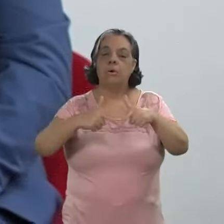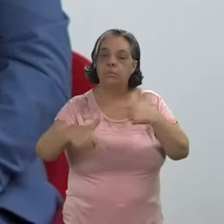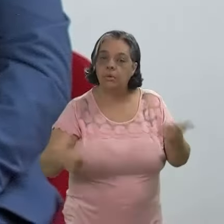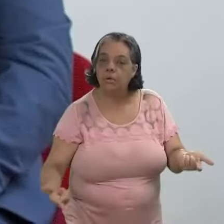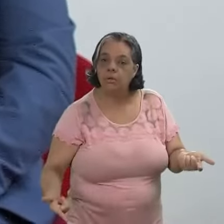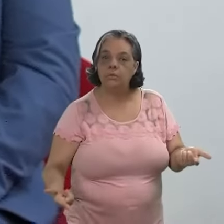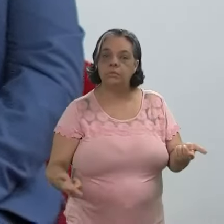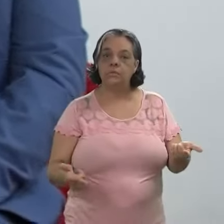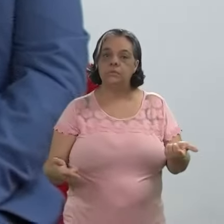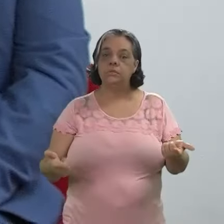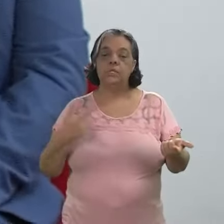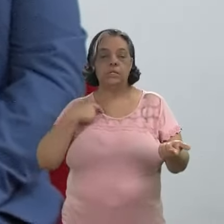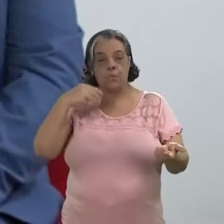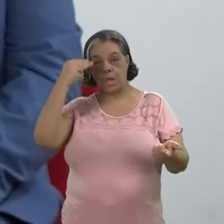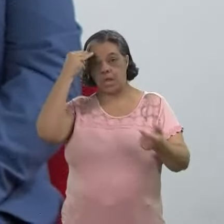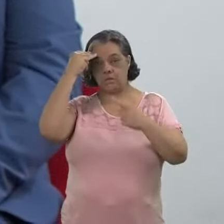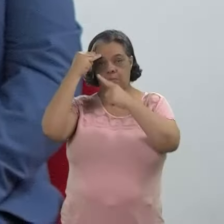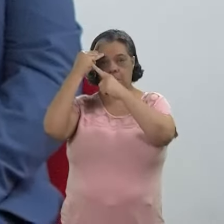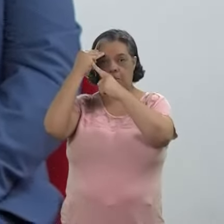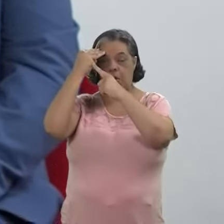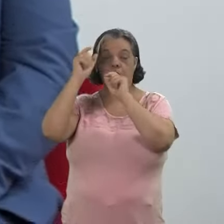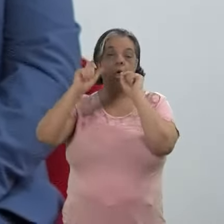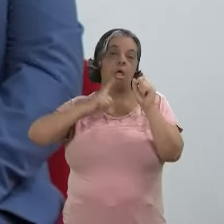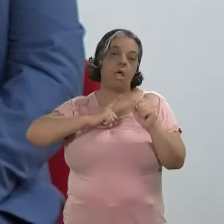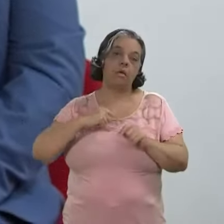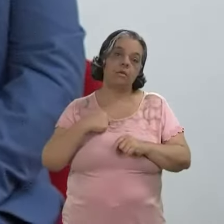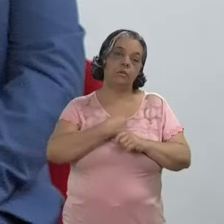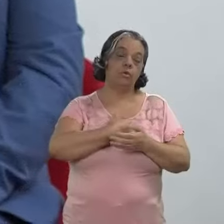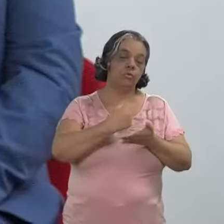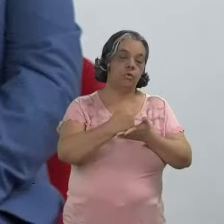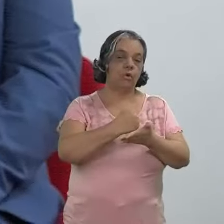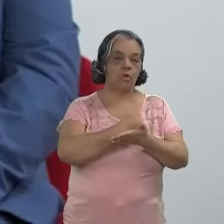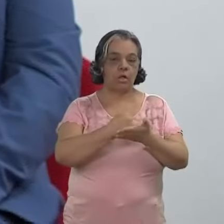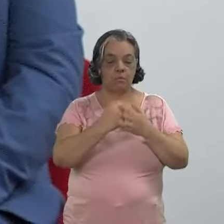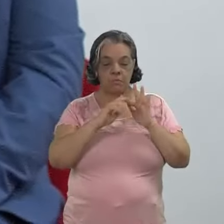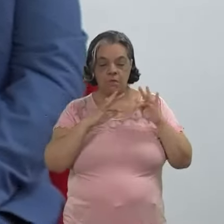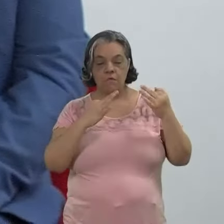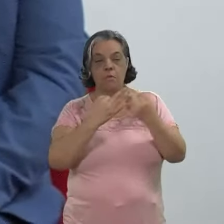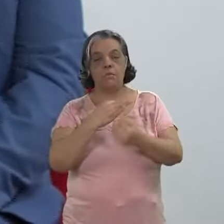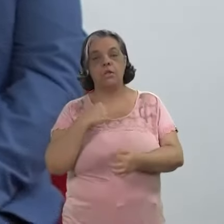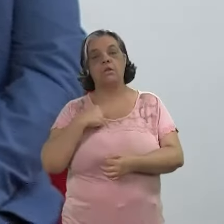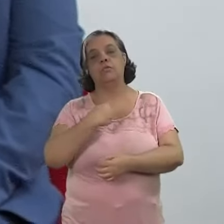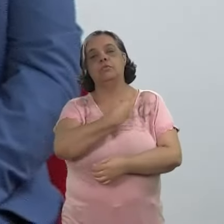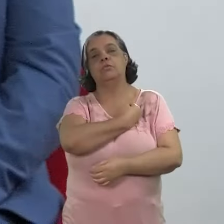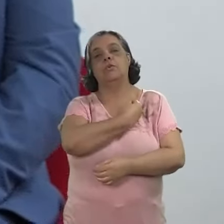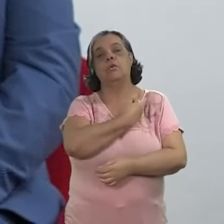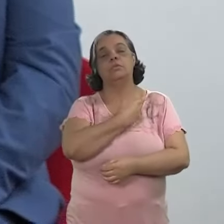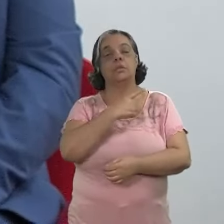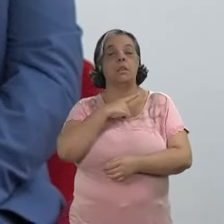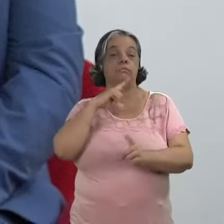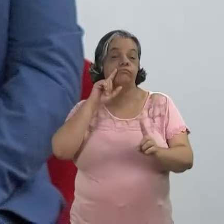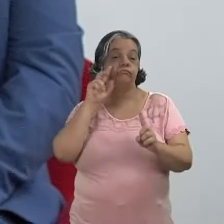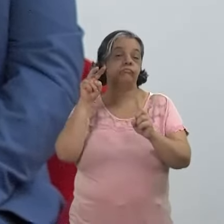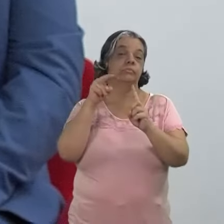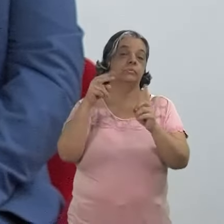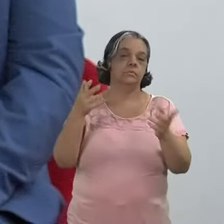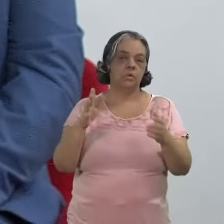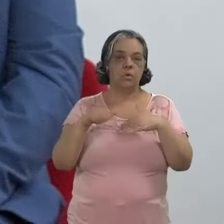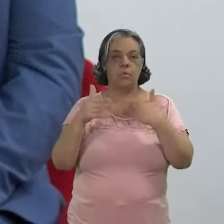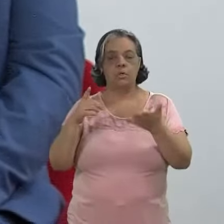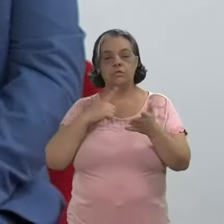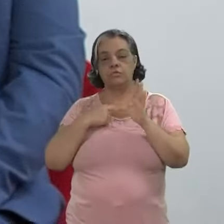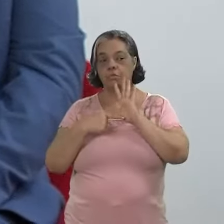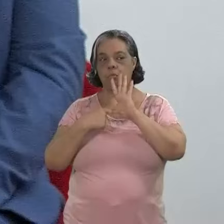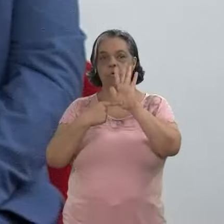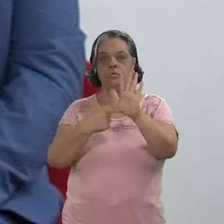classe operária, uma memória... Então, essa memória que a gente registra, da nossa família, ela tinha uma expectativa,